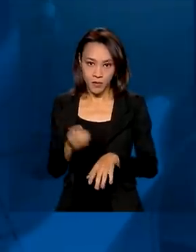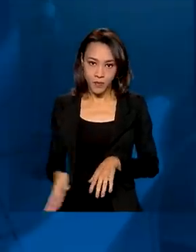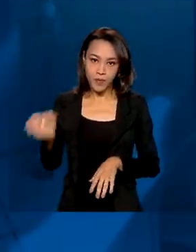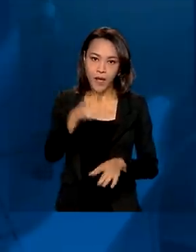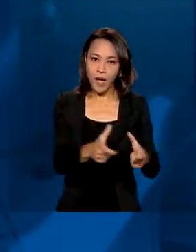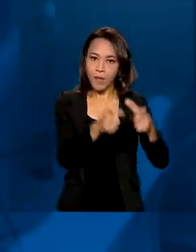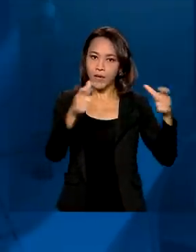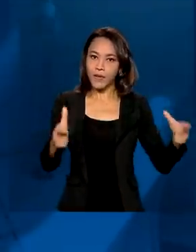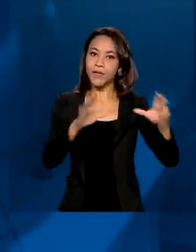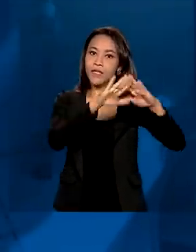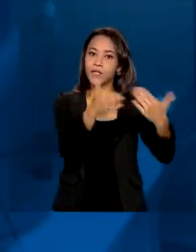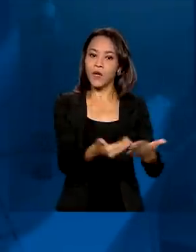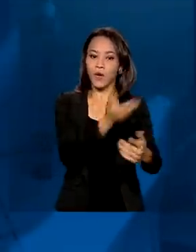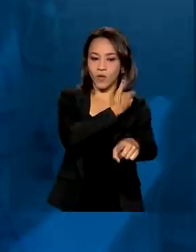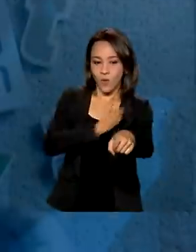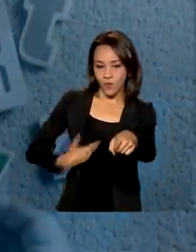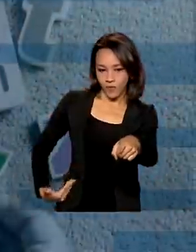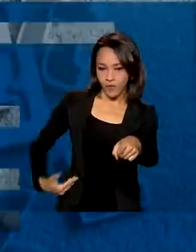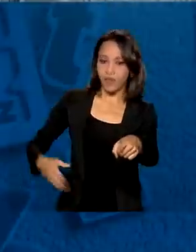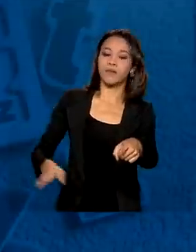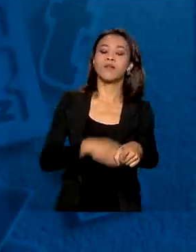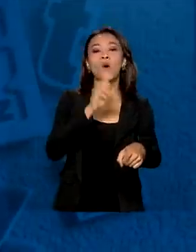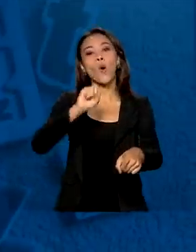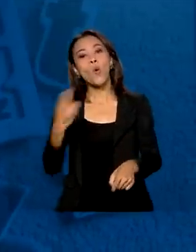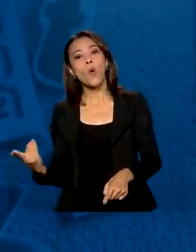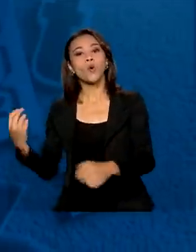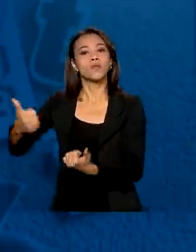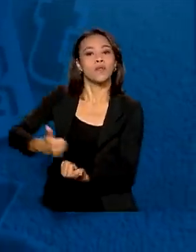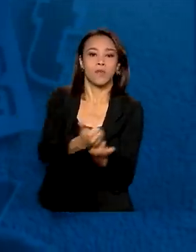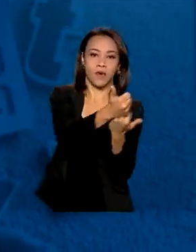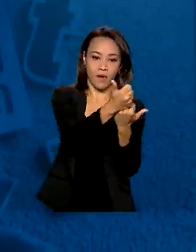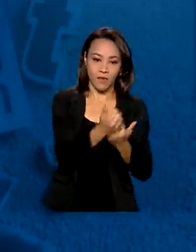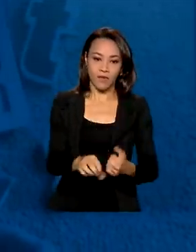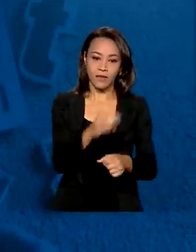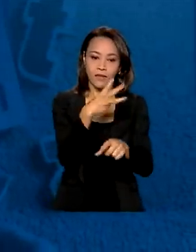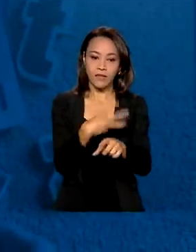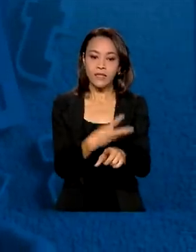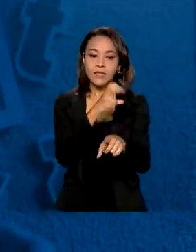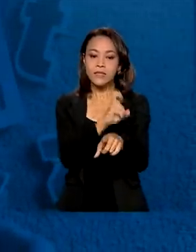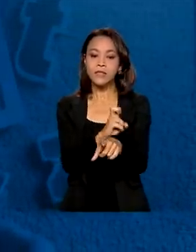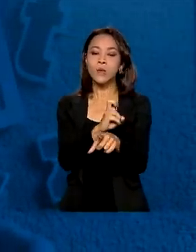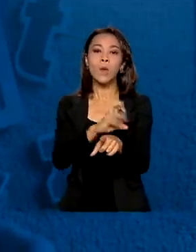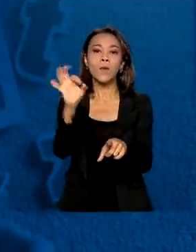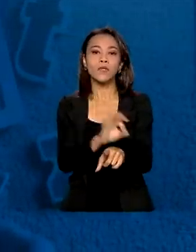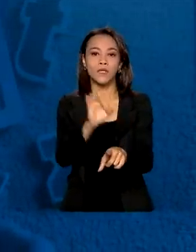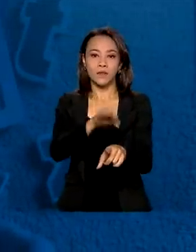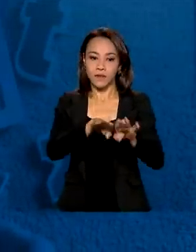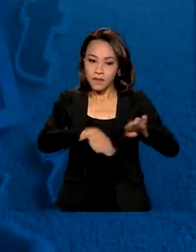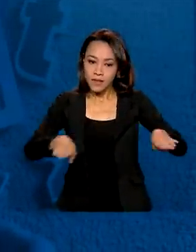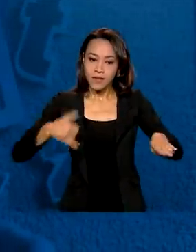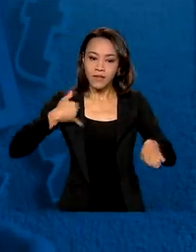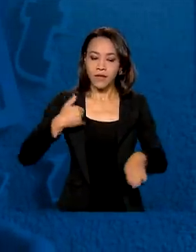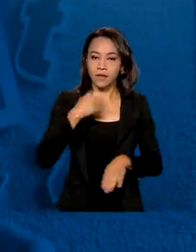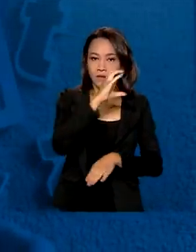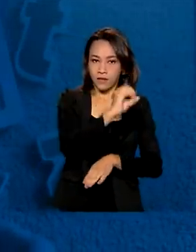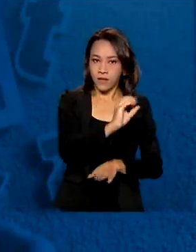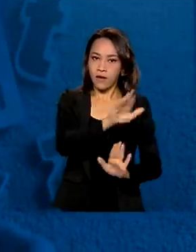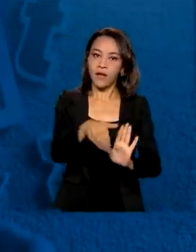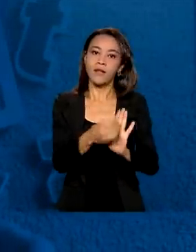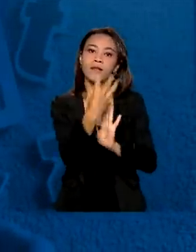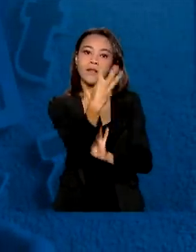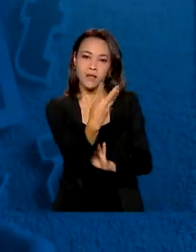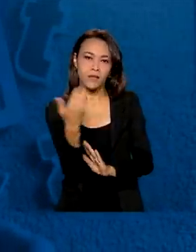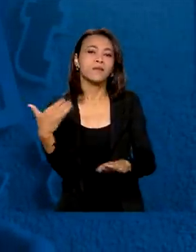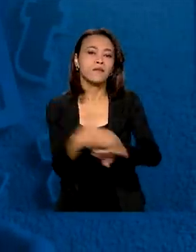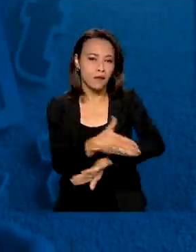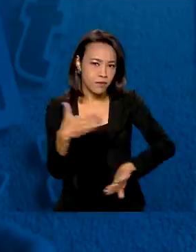estudava na rede pública ou em instituições beneficentes. 35% das crianças de 0 a 3 anos possuem acesso